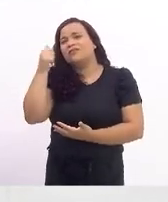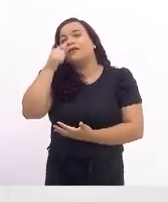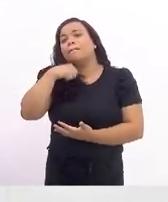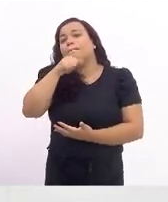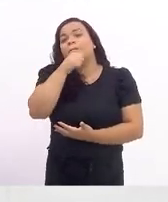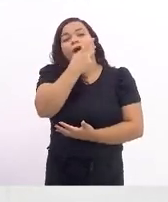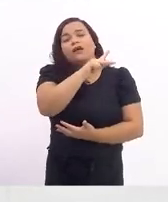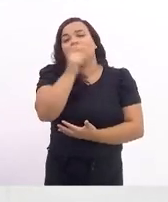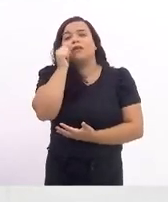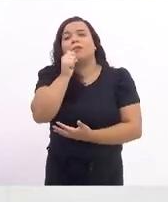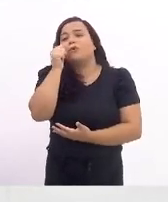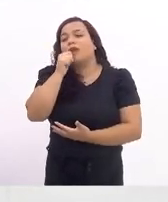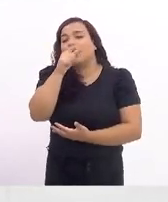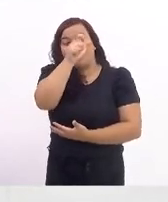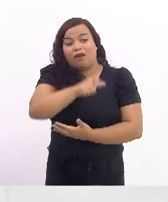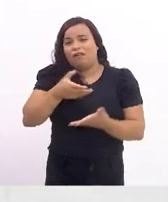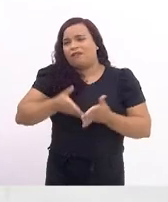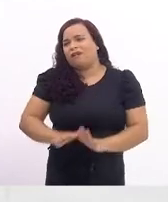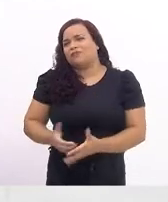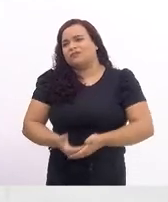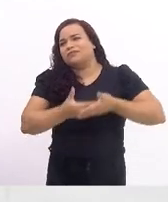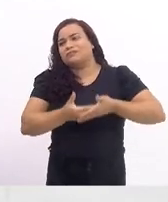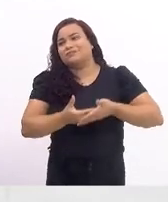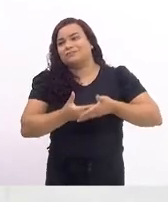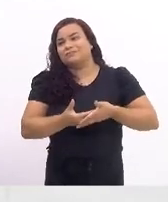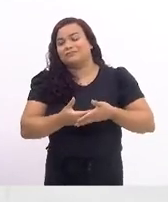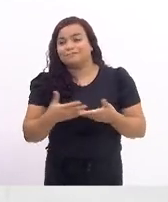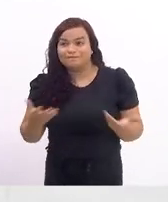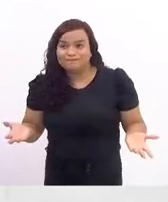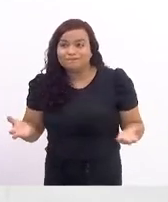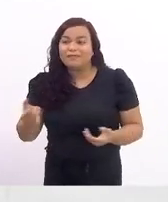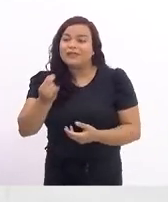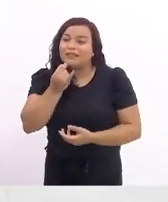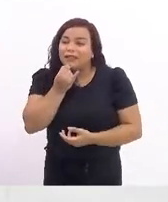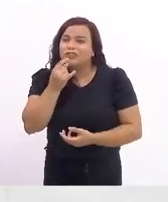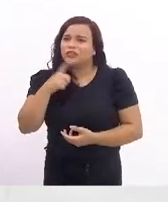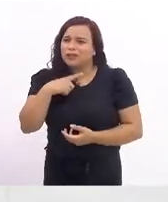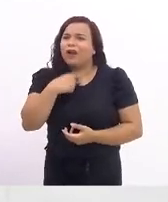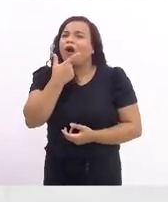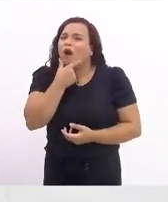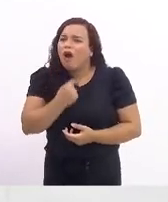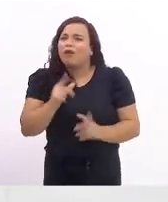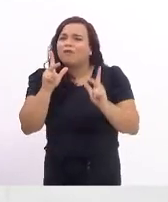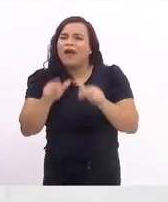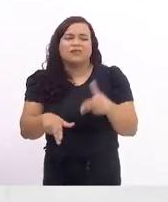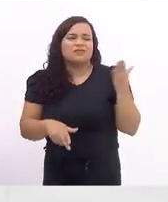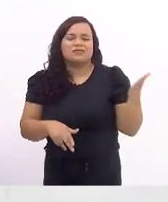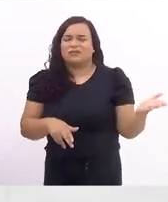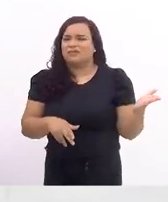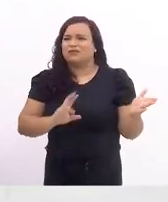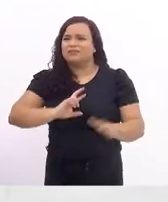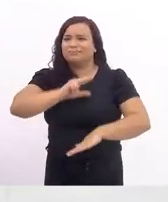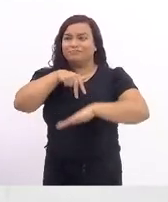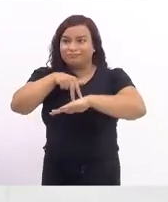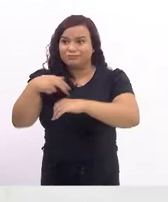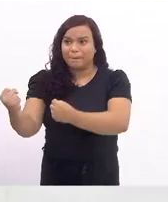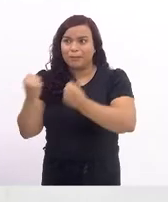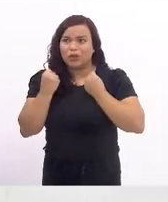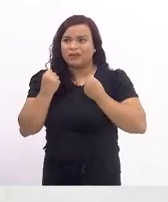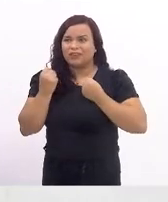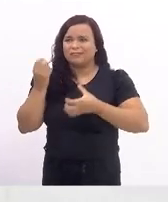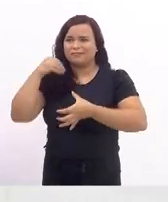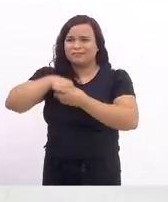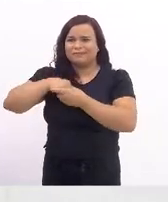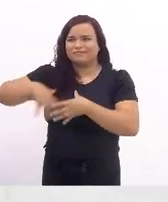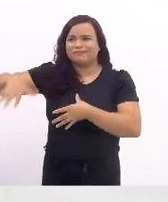Nós temos ainda a tristeza de termos homens desse tipo ocupando espaços de poder, homens